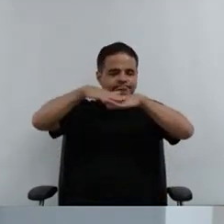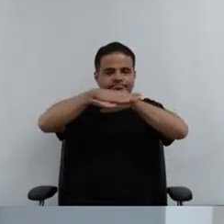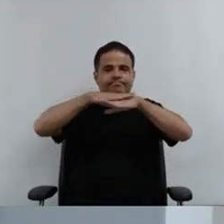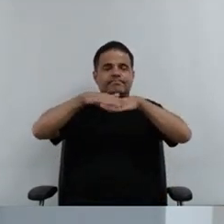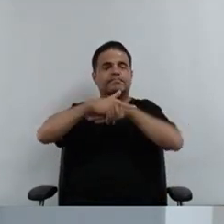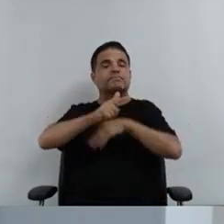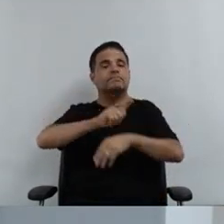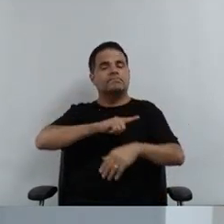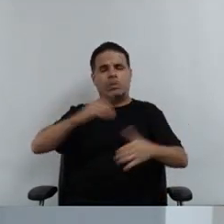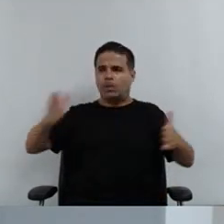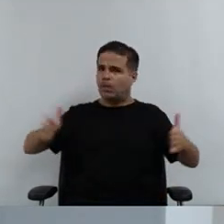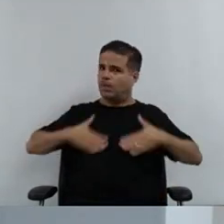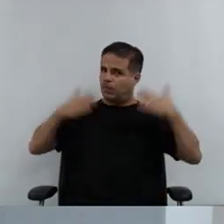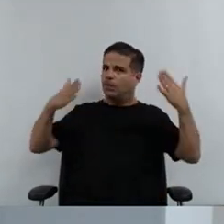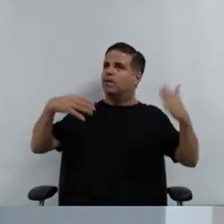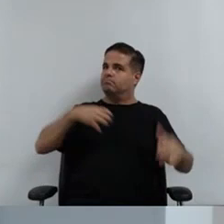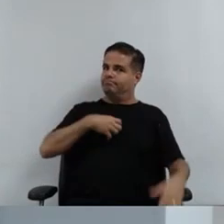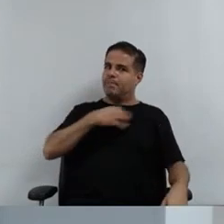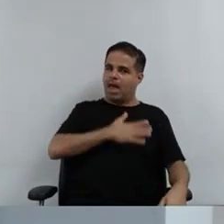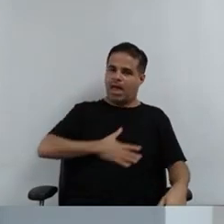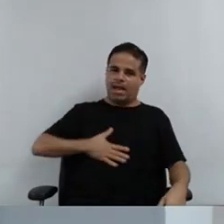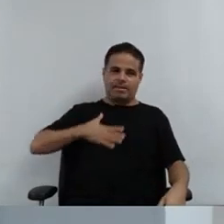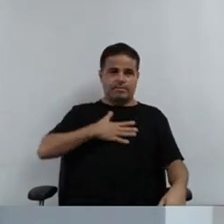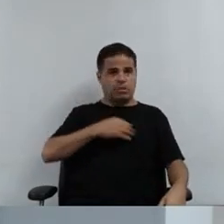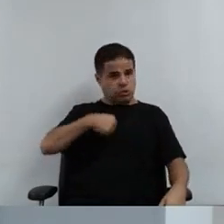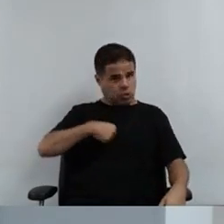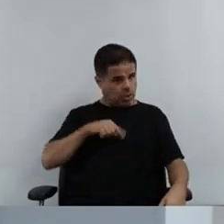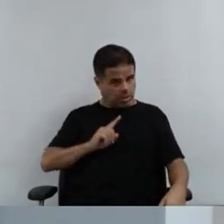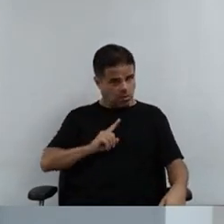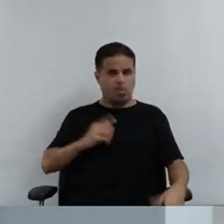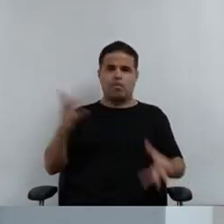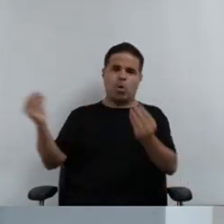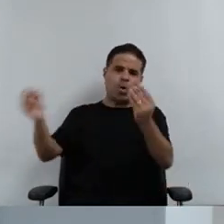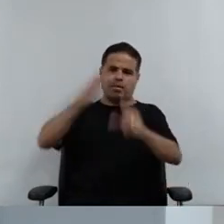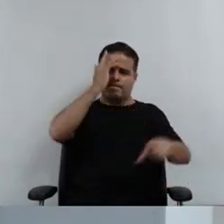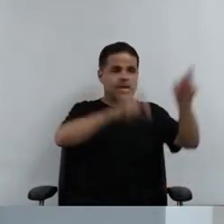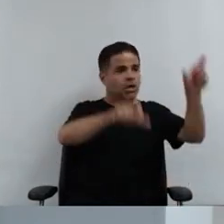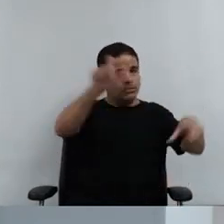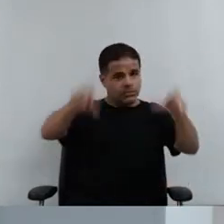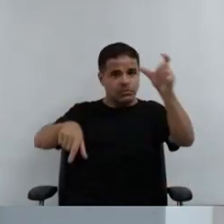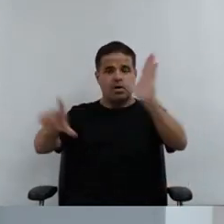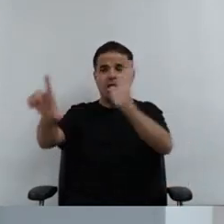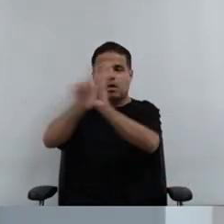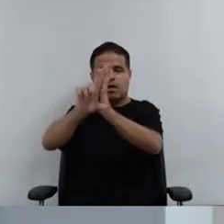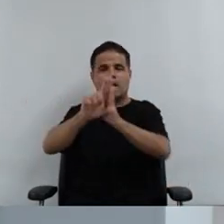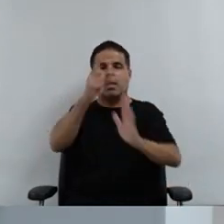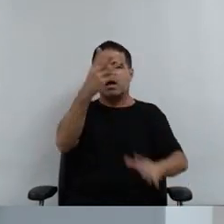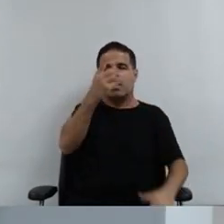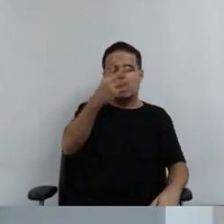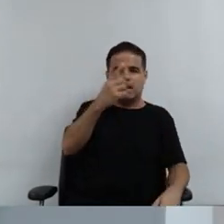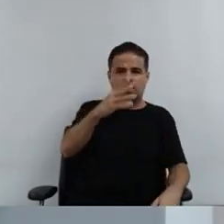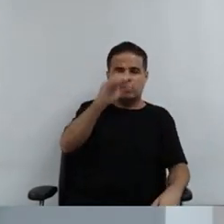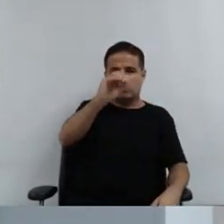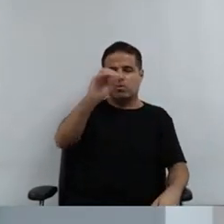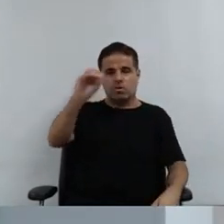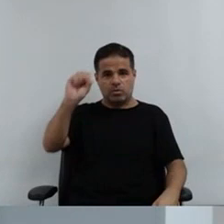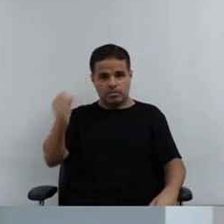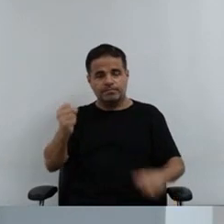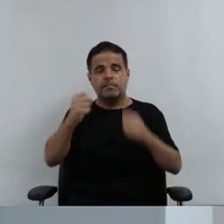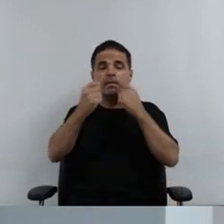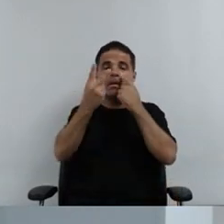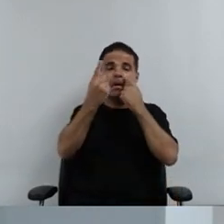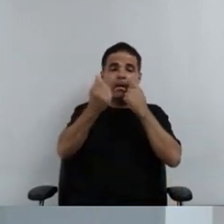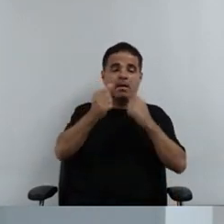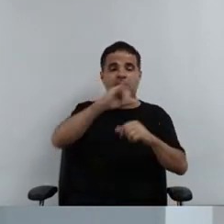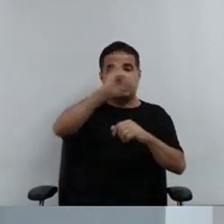tive uma surpresa agradável, eu acho que não sou eu, mas talvez muita gente, sob a lei 14.821, 16